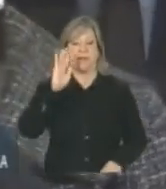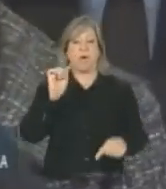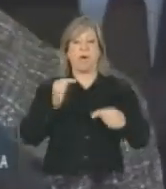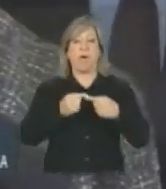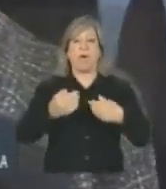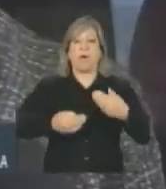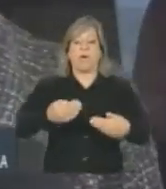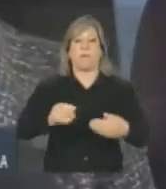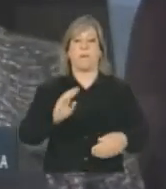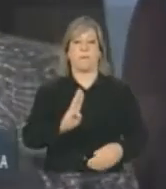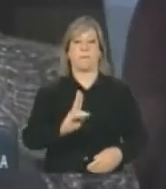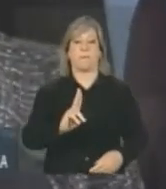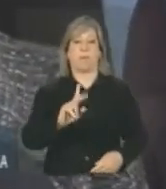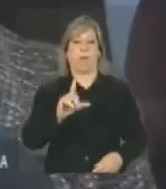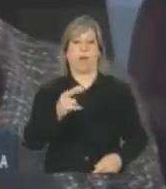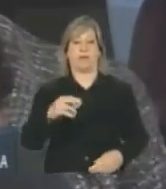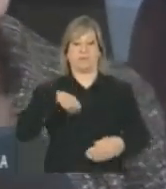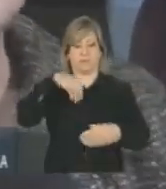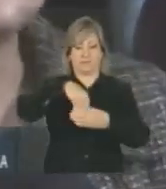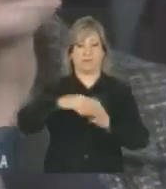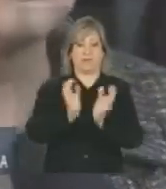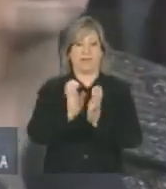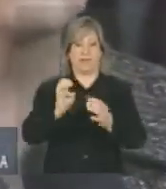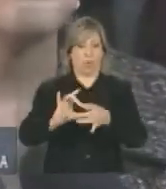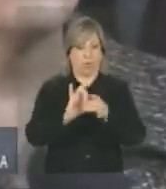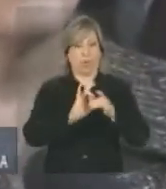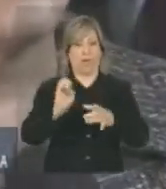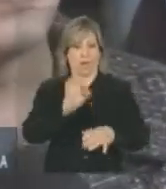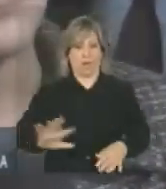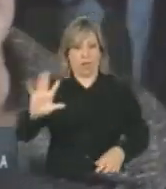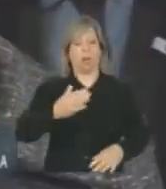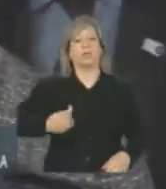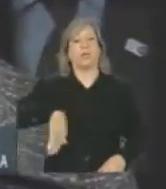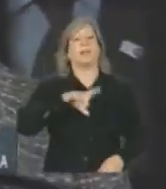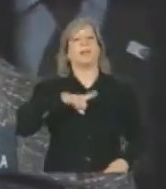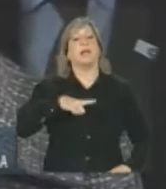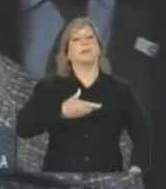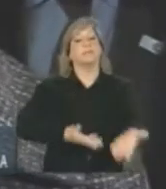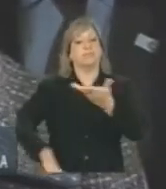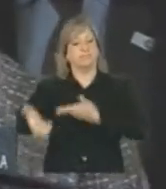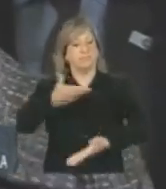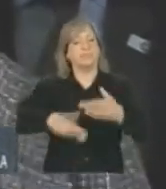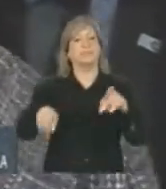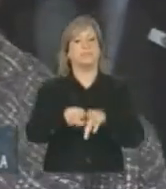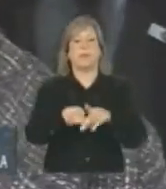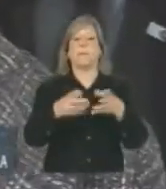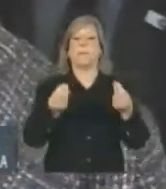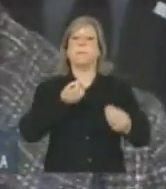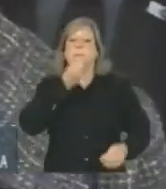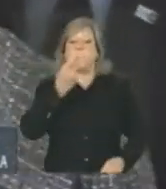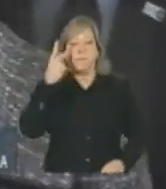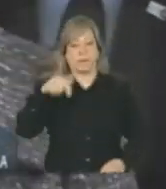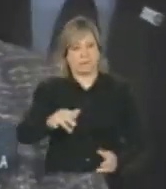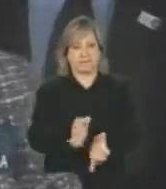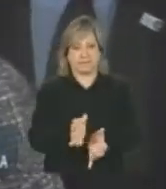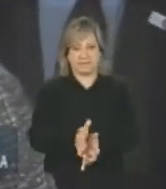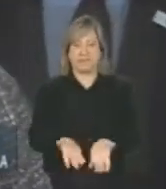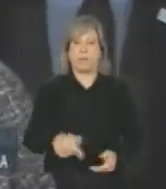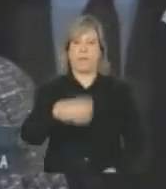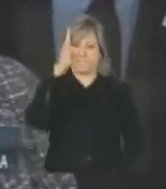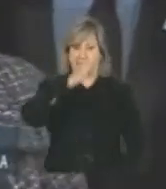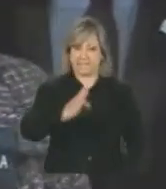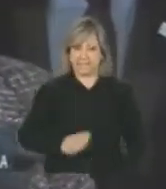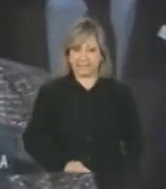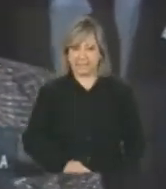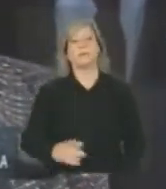integra a União Europeia que nós tenhamos uma relação também muito produtiva por esse lado. O Brasil